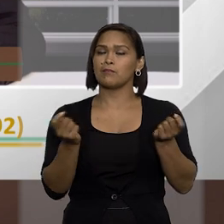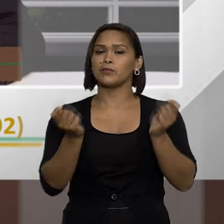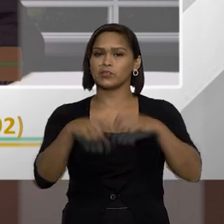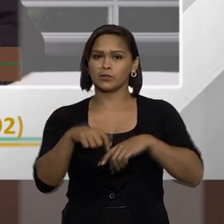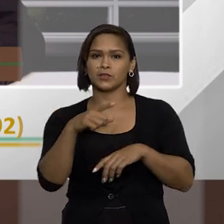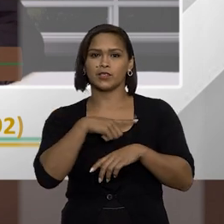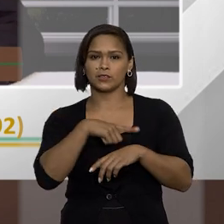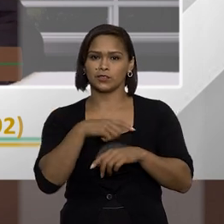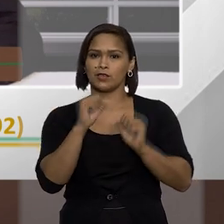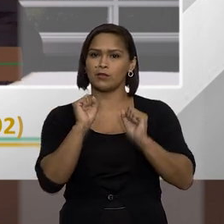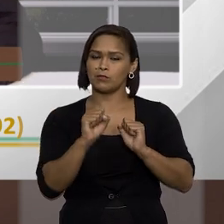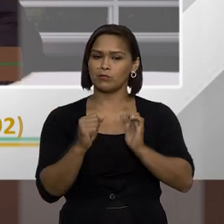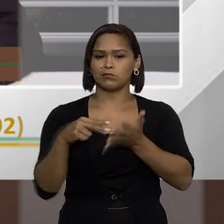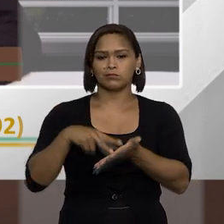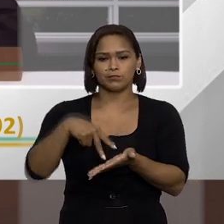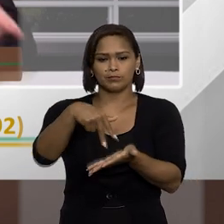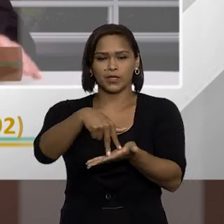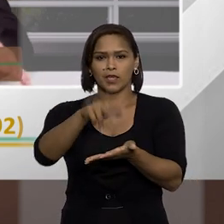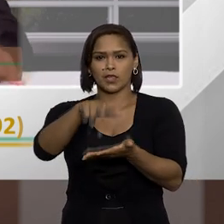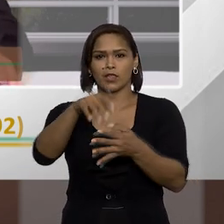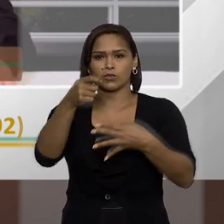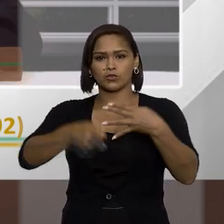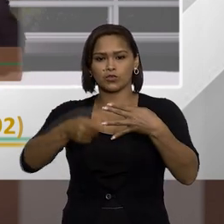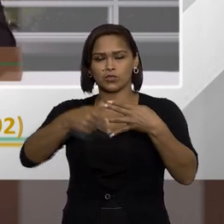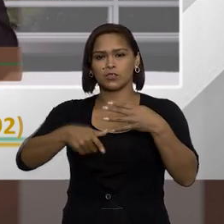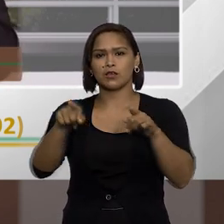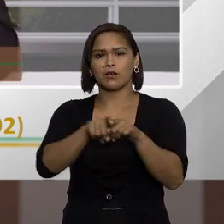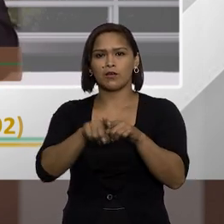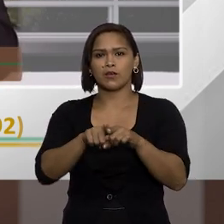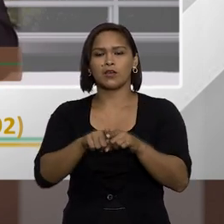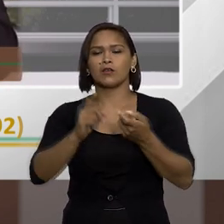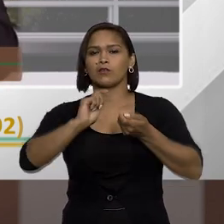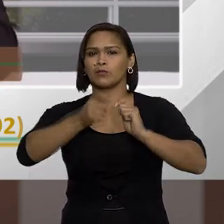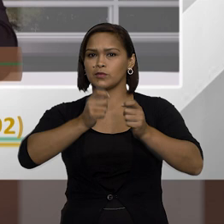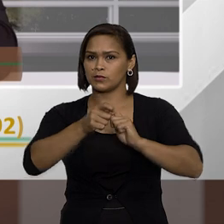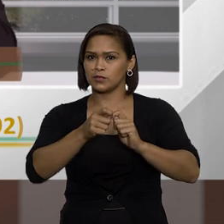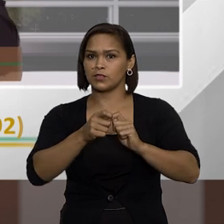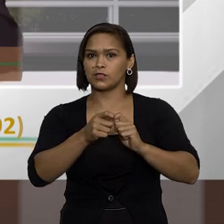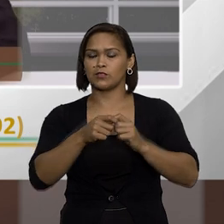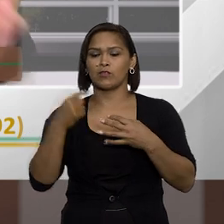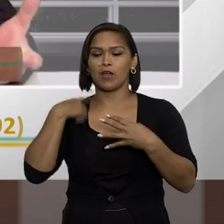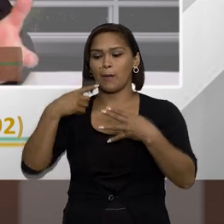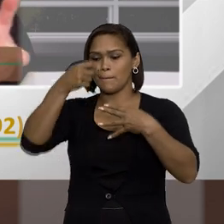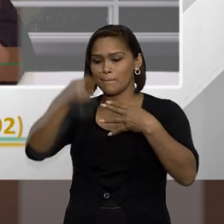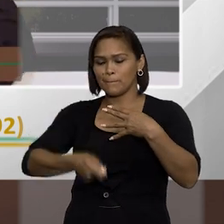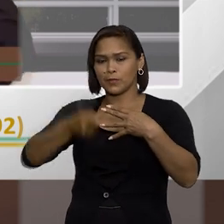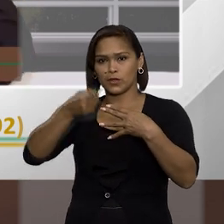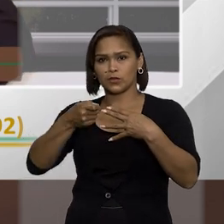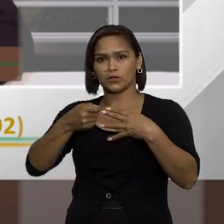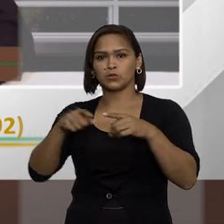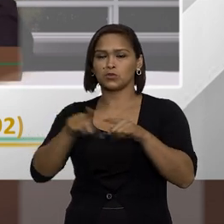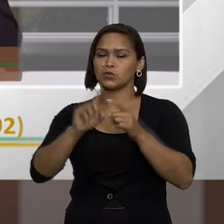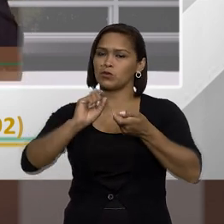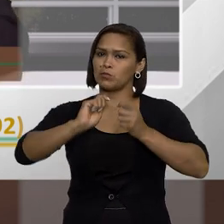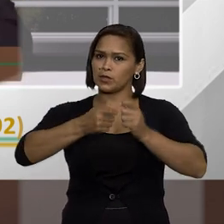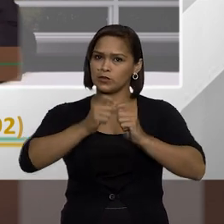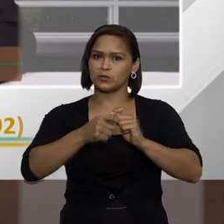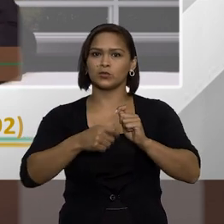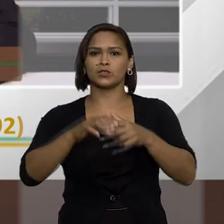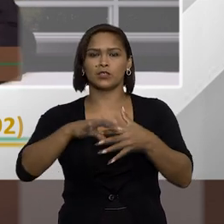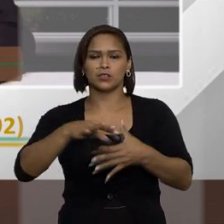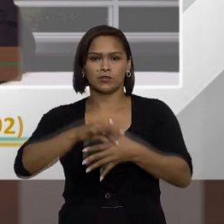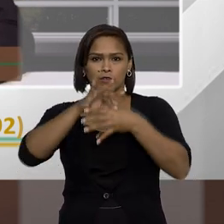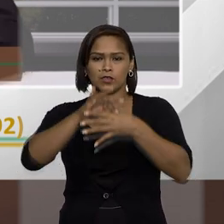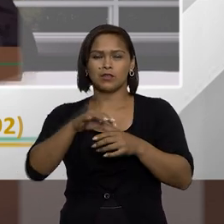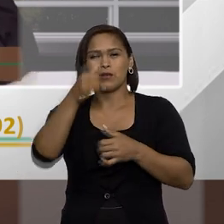prevê essa possibilidade, podendo ser determinada tanto pela autoridade judicial como pela autoridade administrativa, ou seja, pelo juiz ou pela autoridade